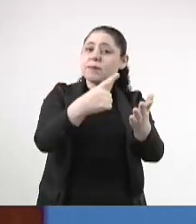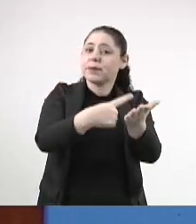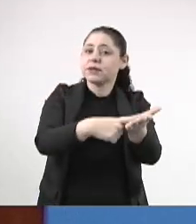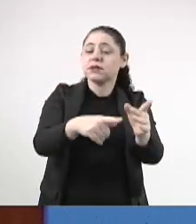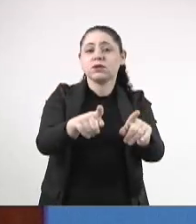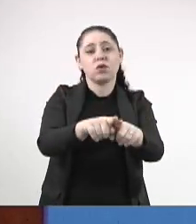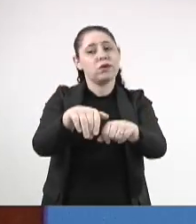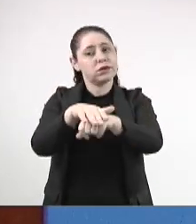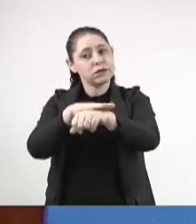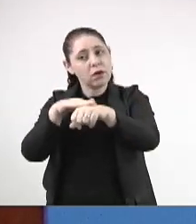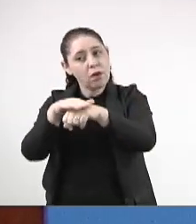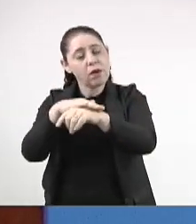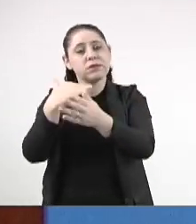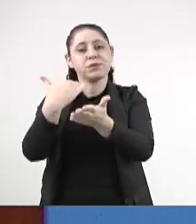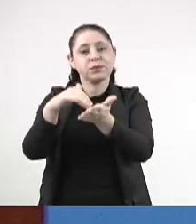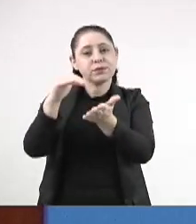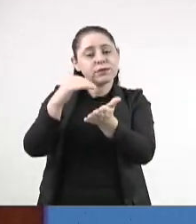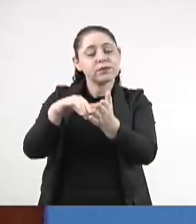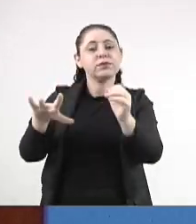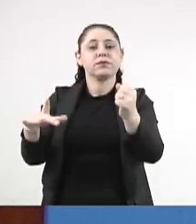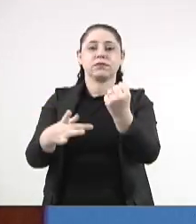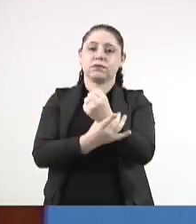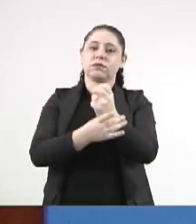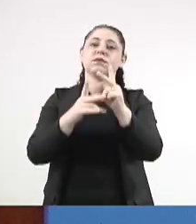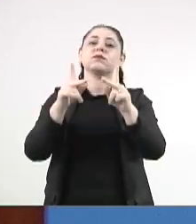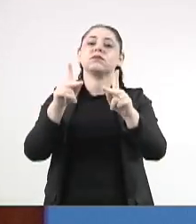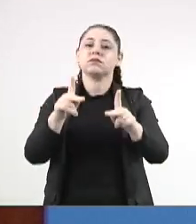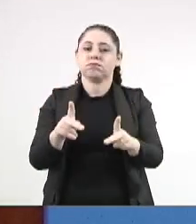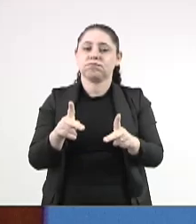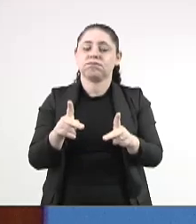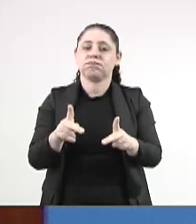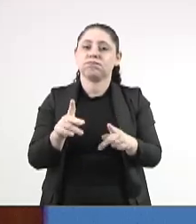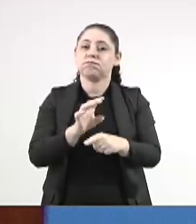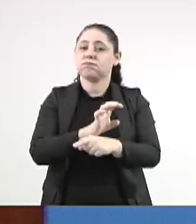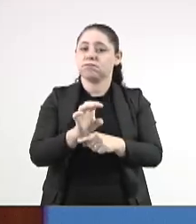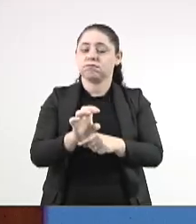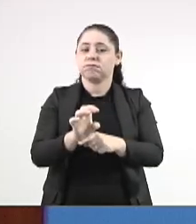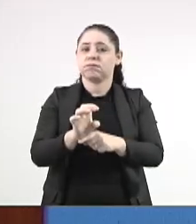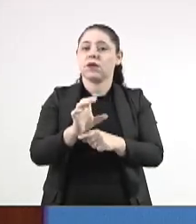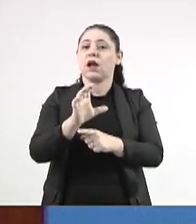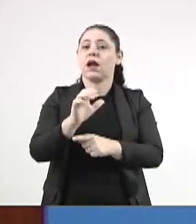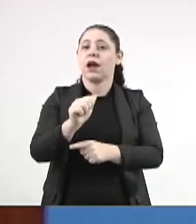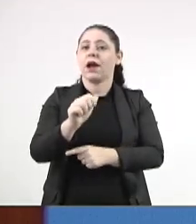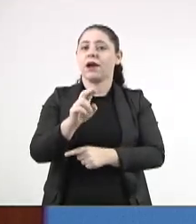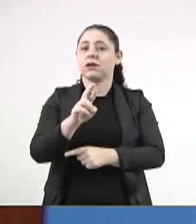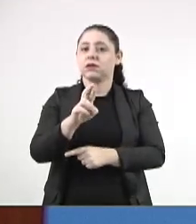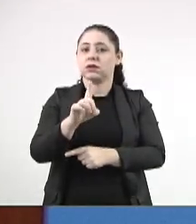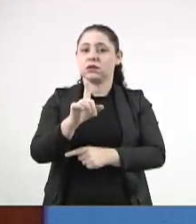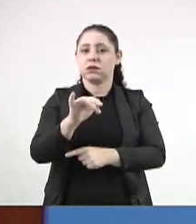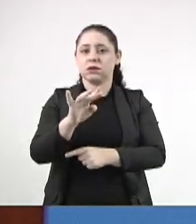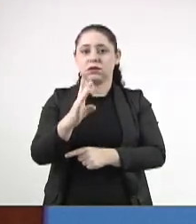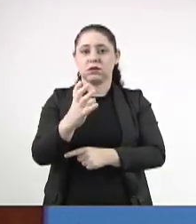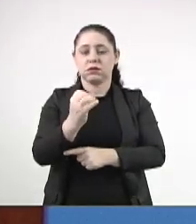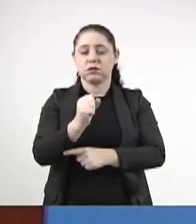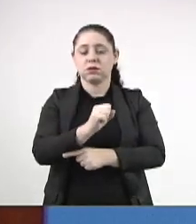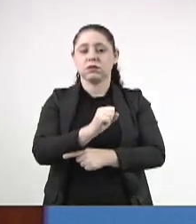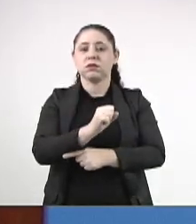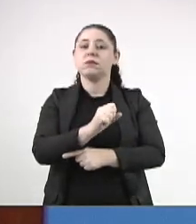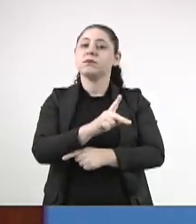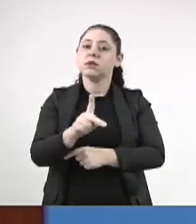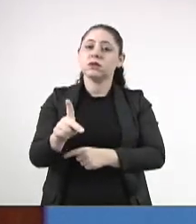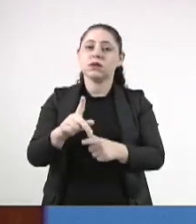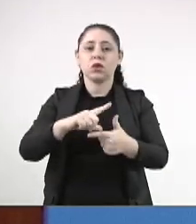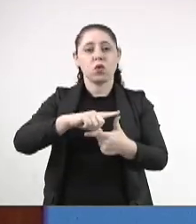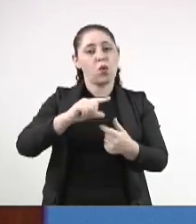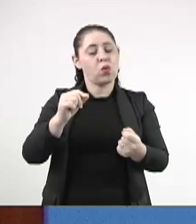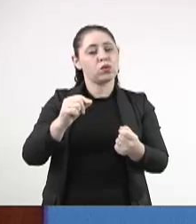Conversei com o secretário de Segurança Pública do Estado, o Carlinhos, com o presidente da Energisa,